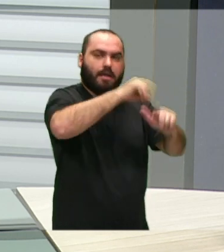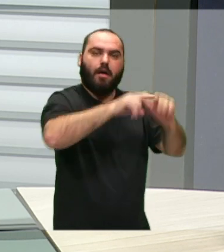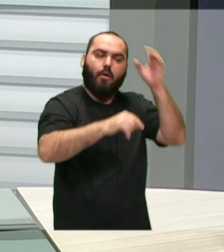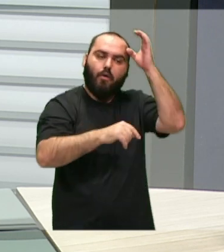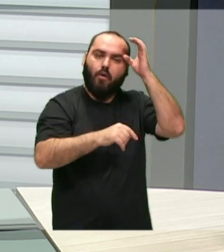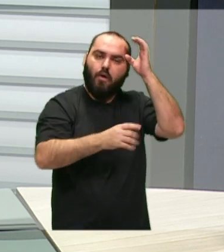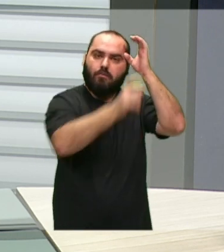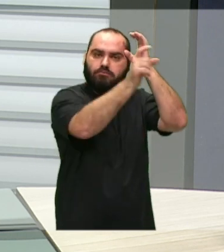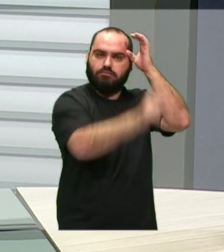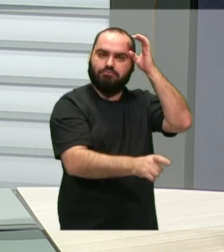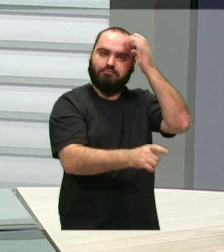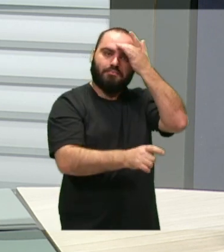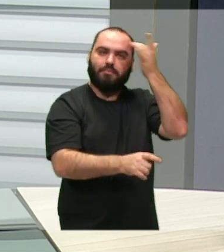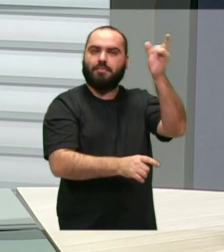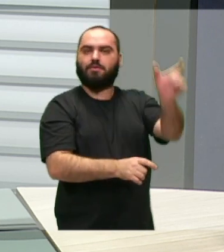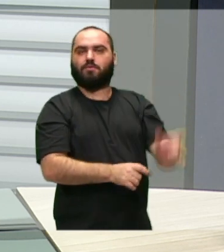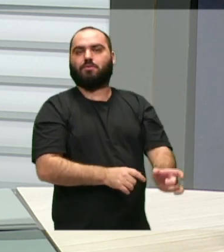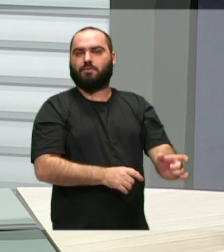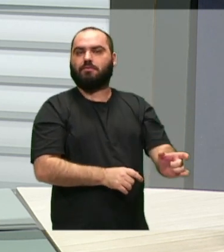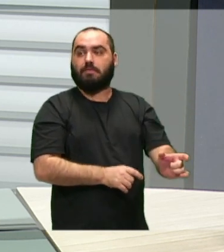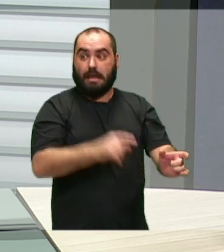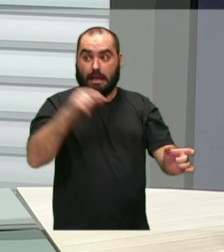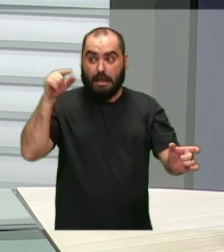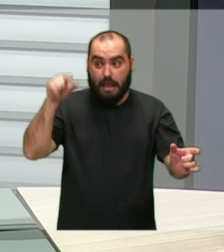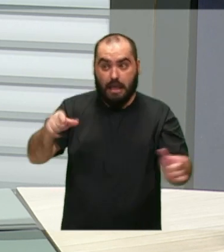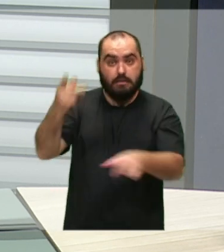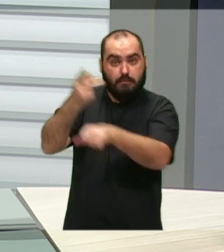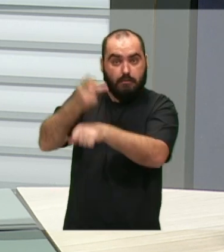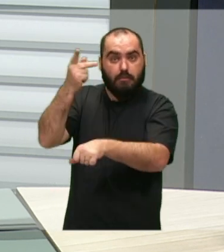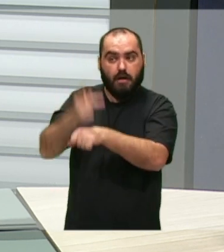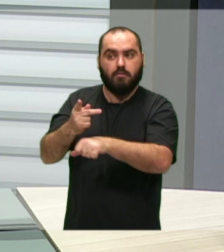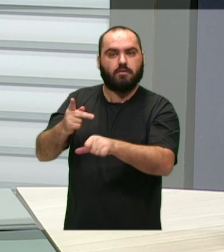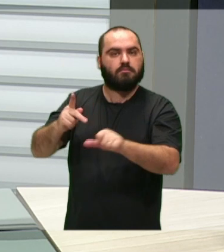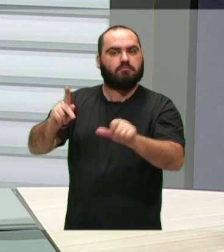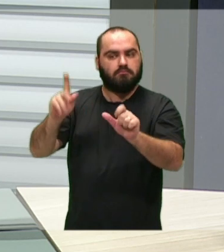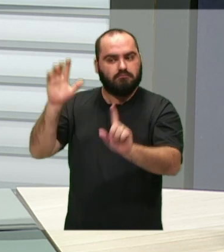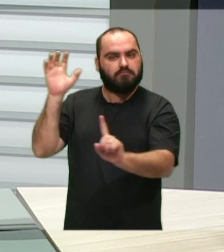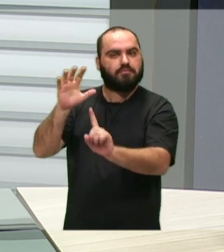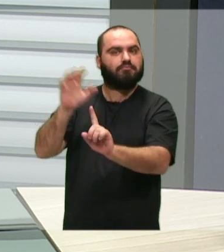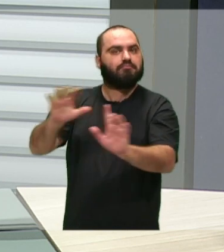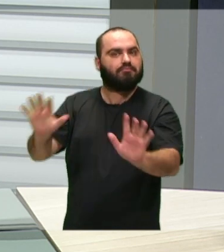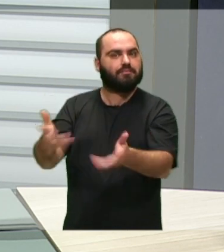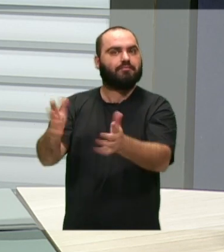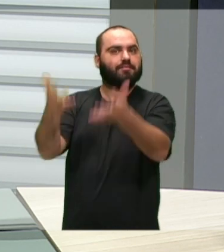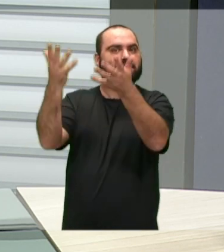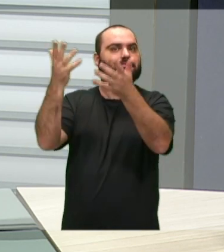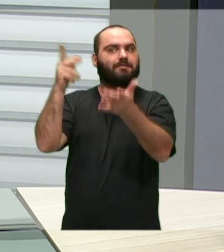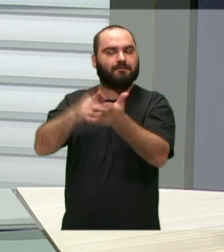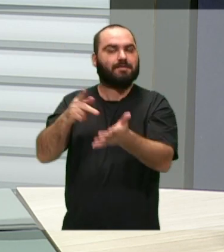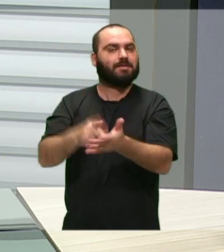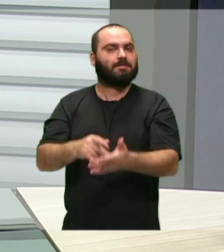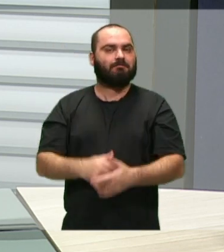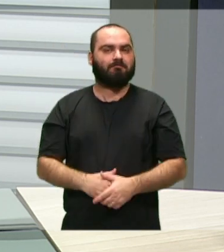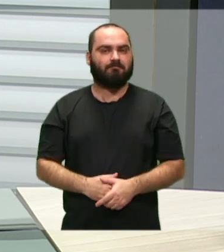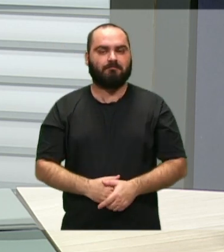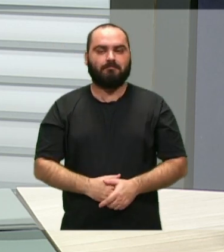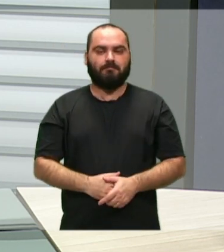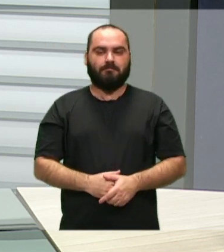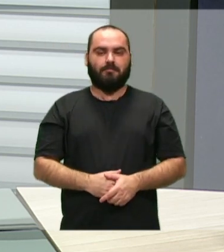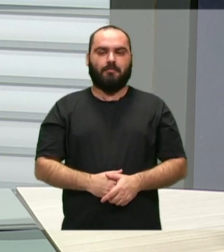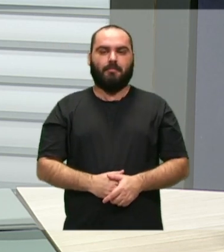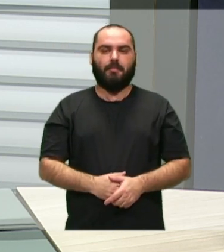mas claro, que ter esse prêmio também motiva, então, assim, construímos um momento bastante